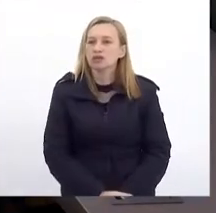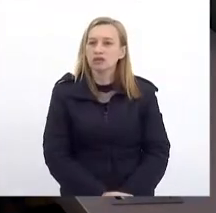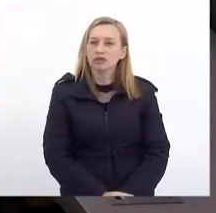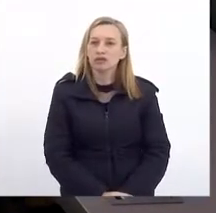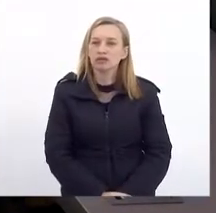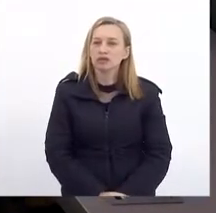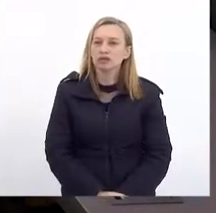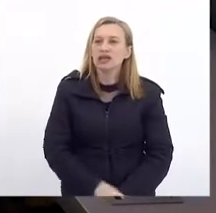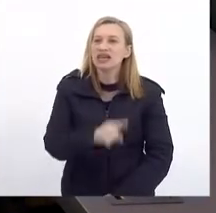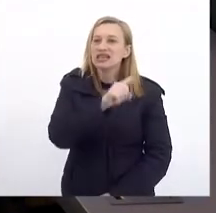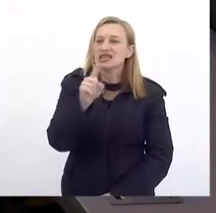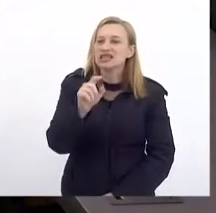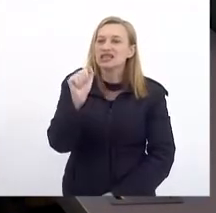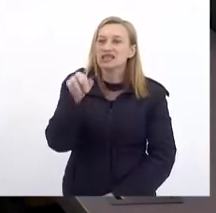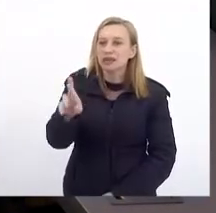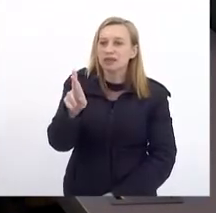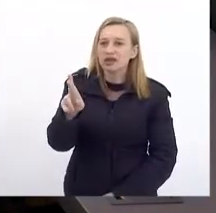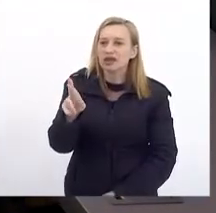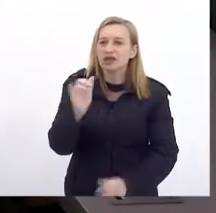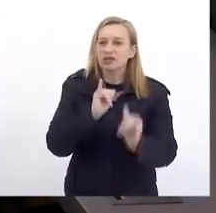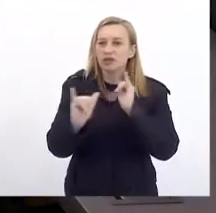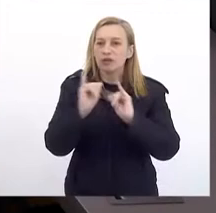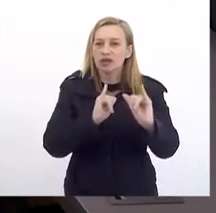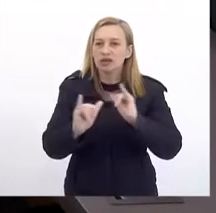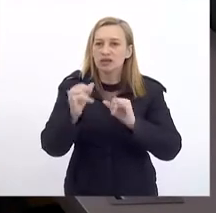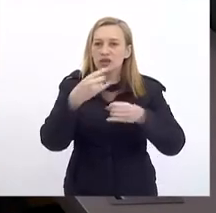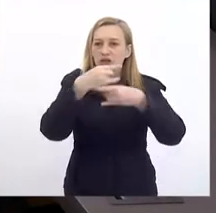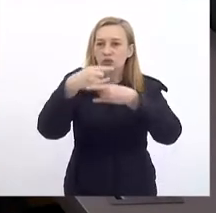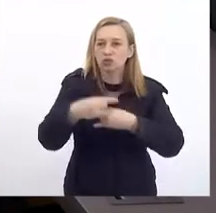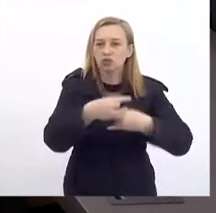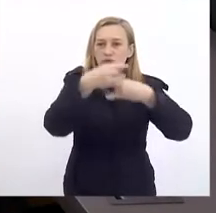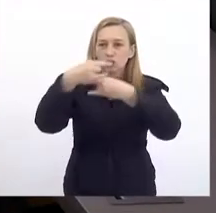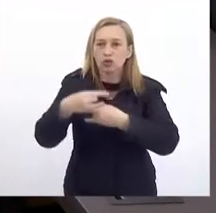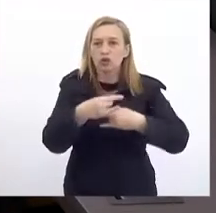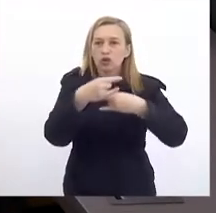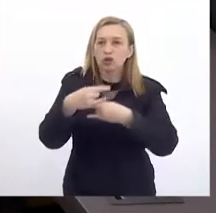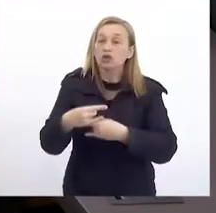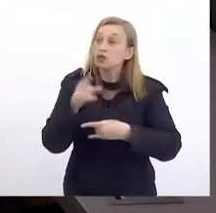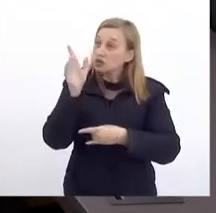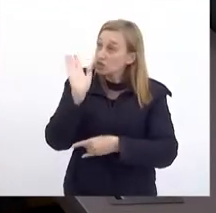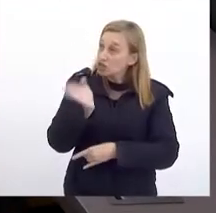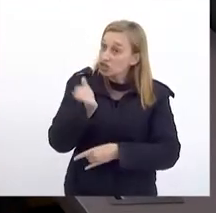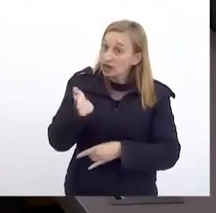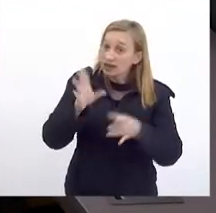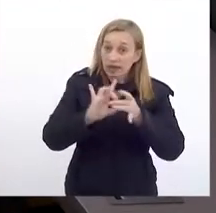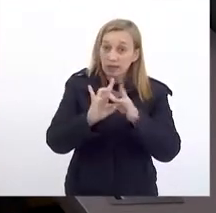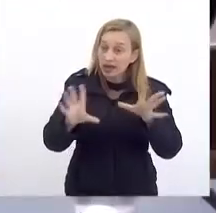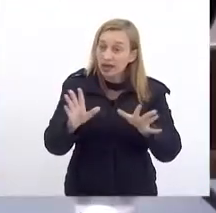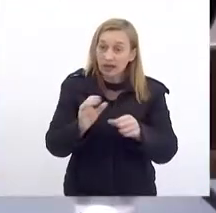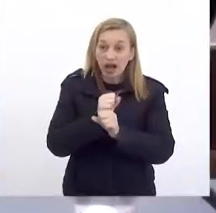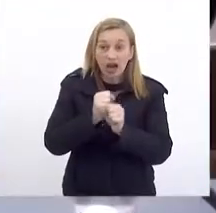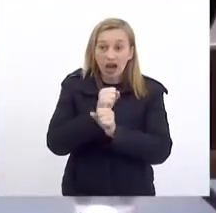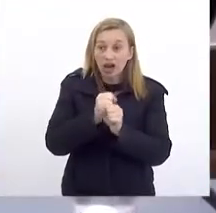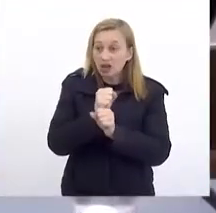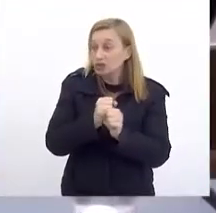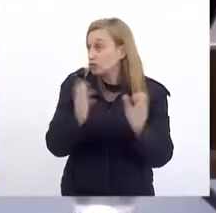O Zamit A informação aqui do Zoom É que você já está autorizado Há muito tempo Tem aí